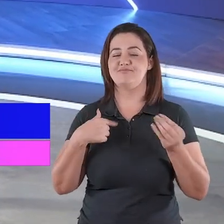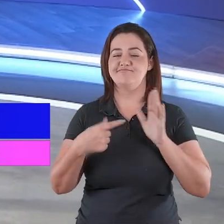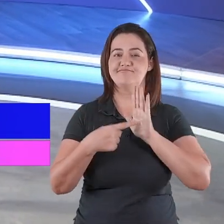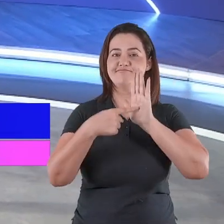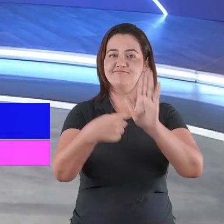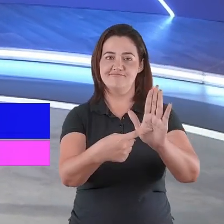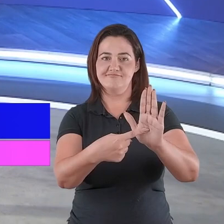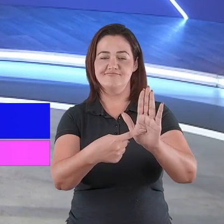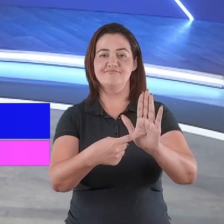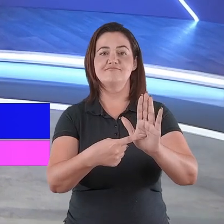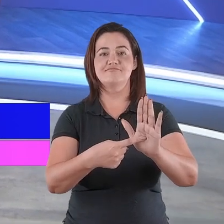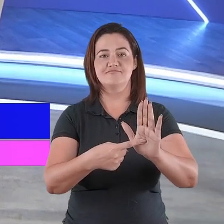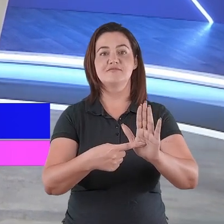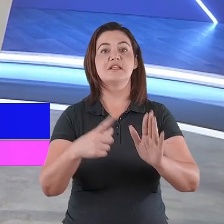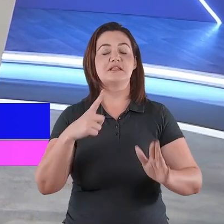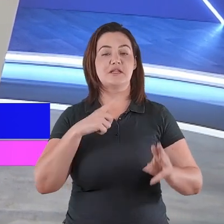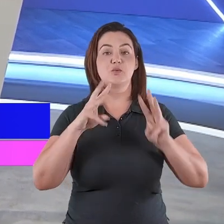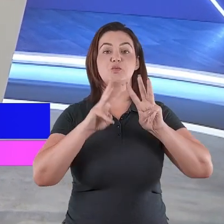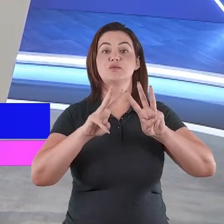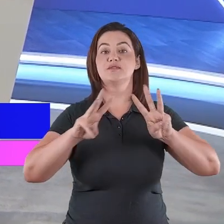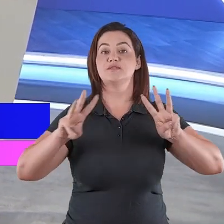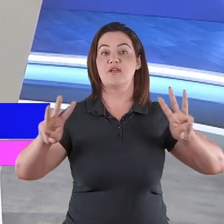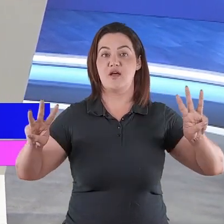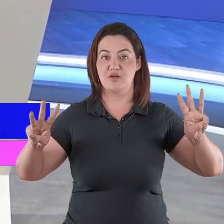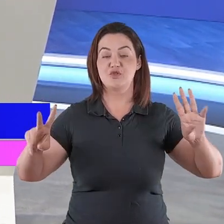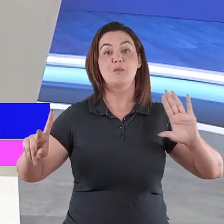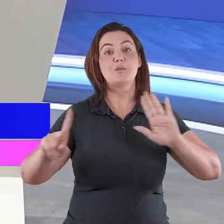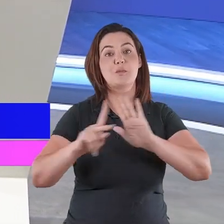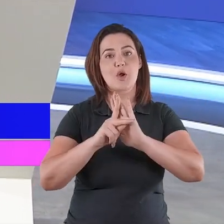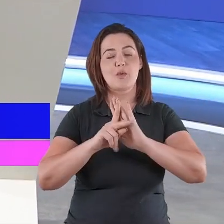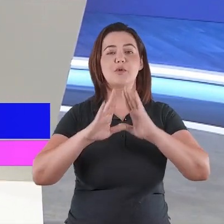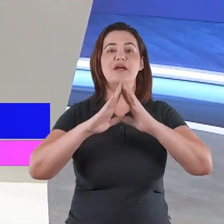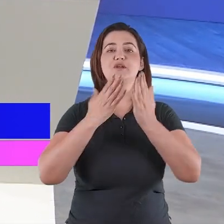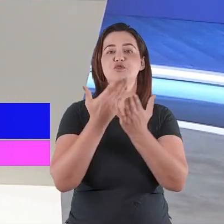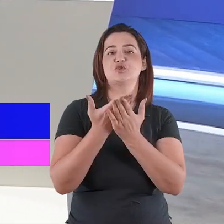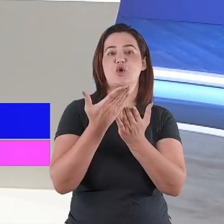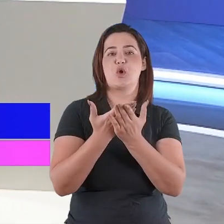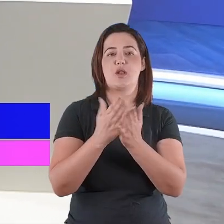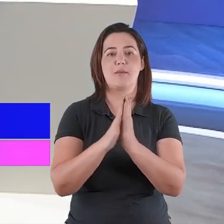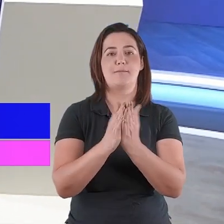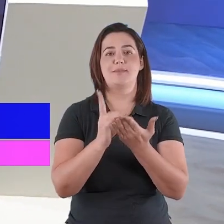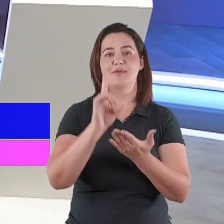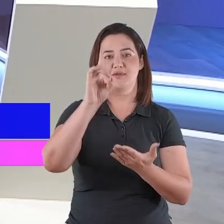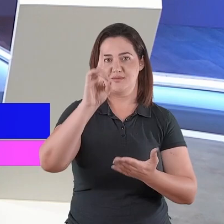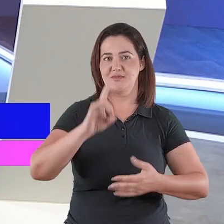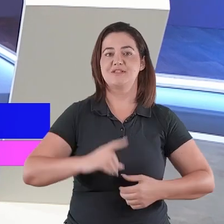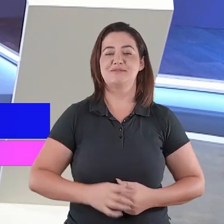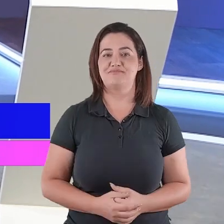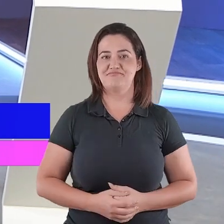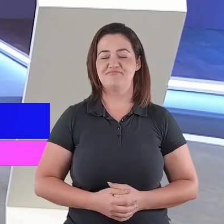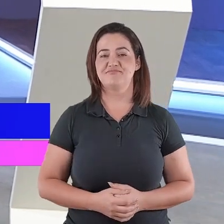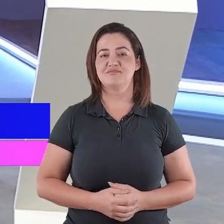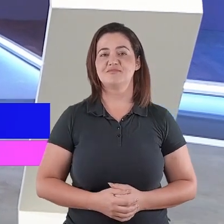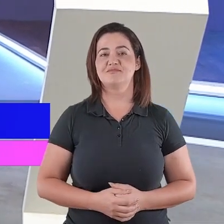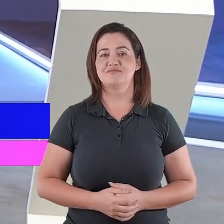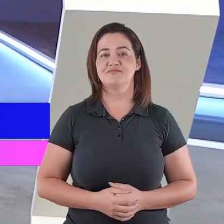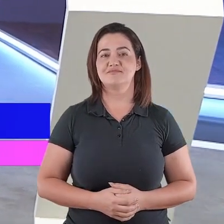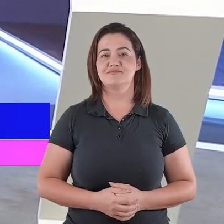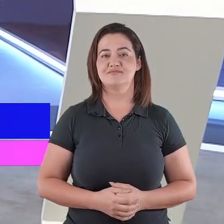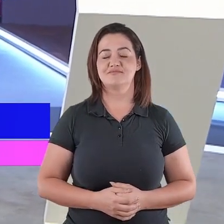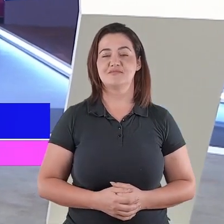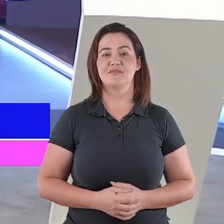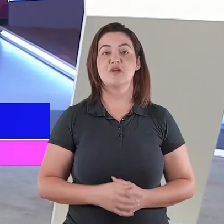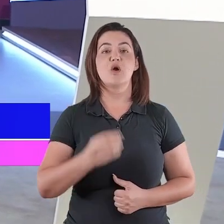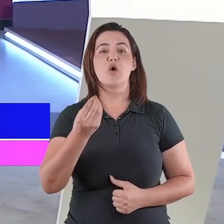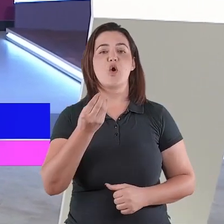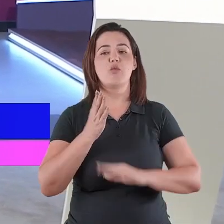mostrar o site da nossa Escola Bíblica. Onde é que você vai chegar para